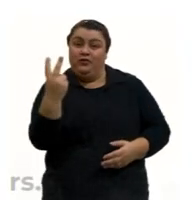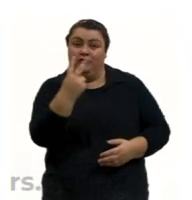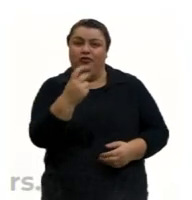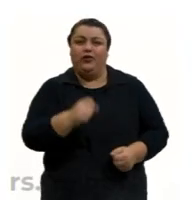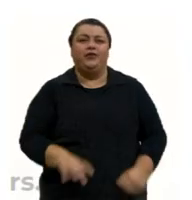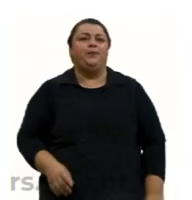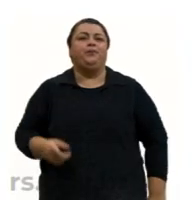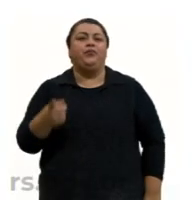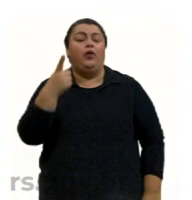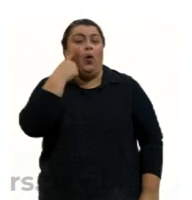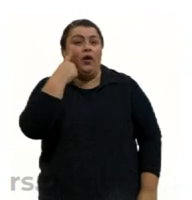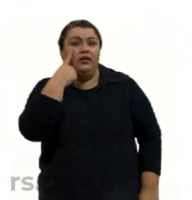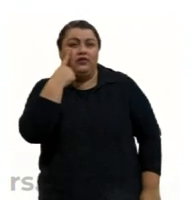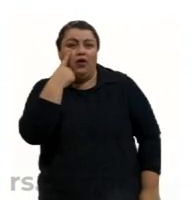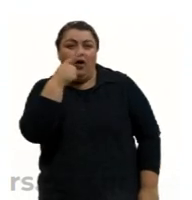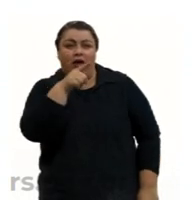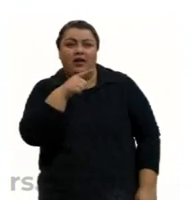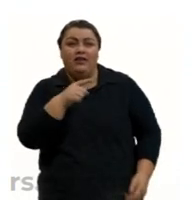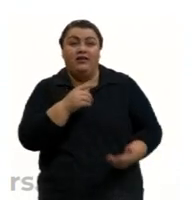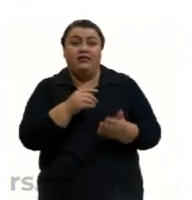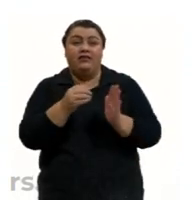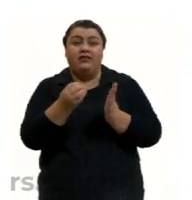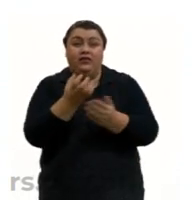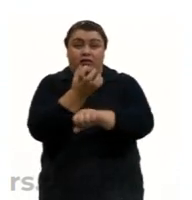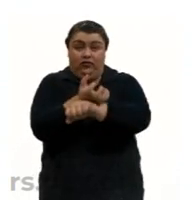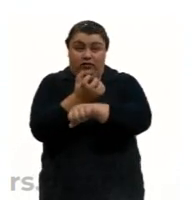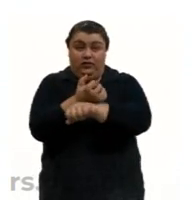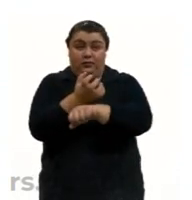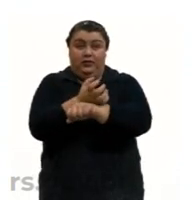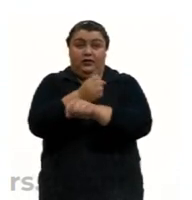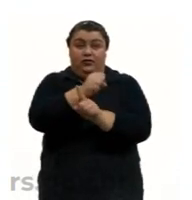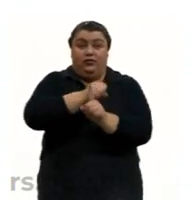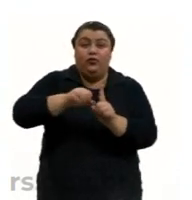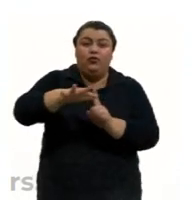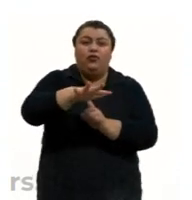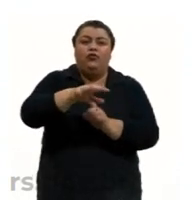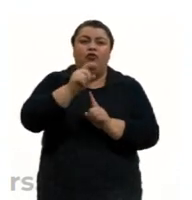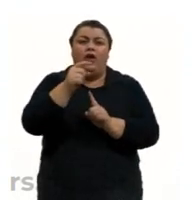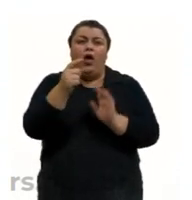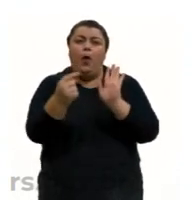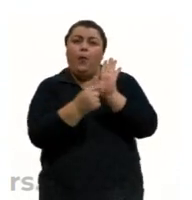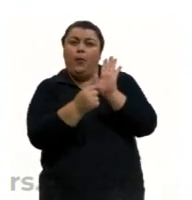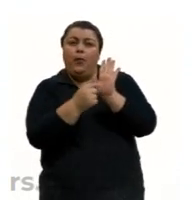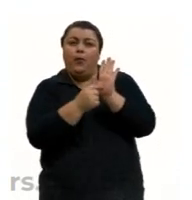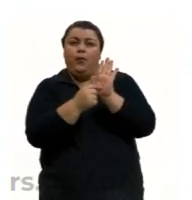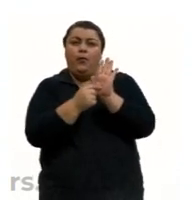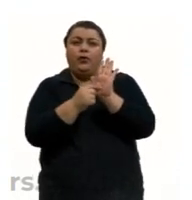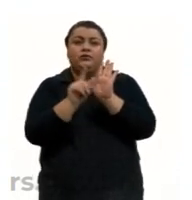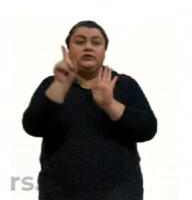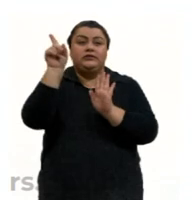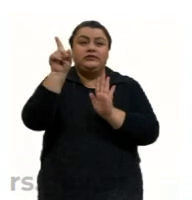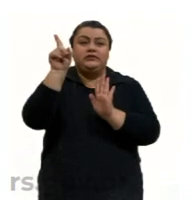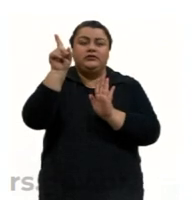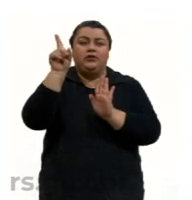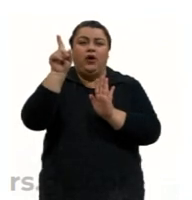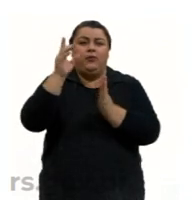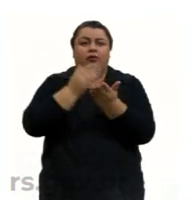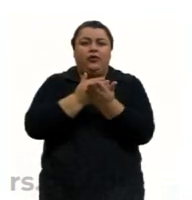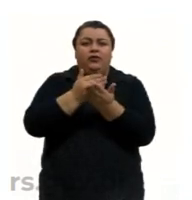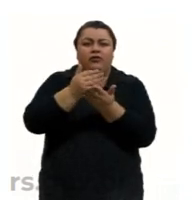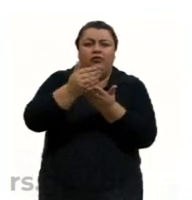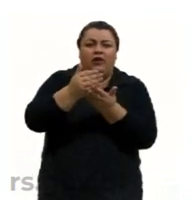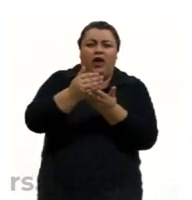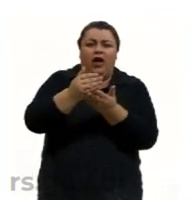Olha só, então, esse nosso componente curricular de Sociologia, eu trago agora alguns elementos para nós começarmos a